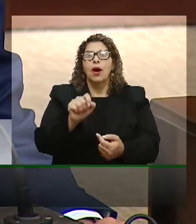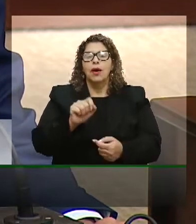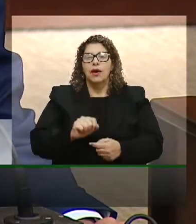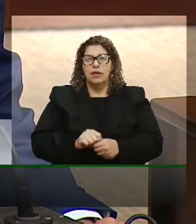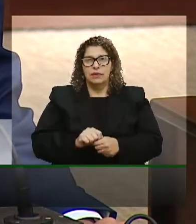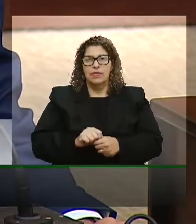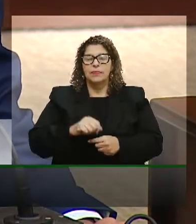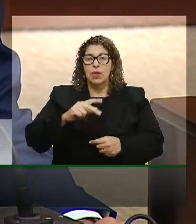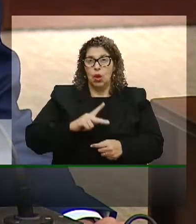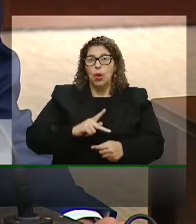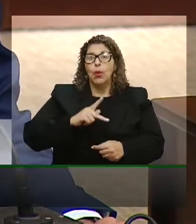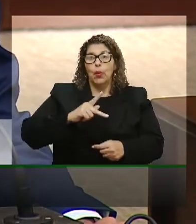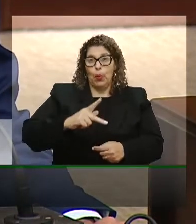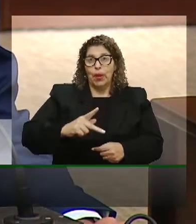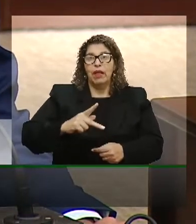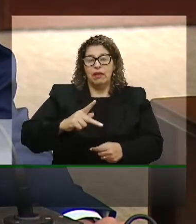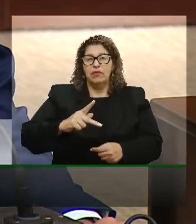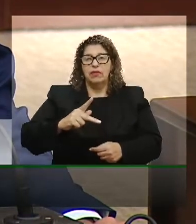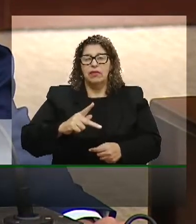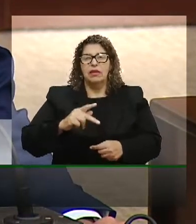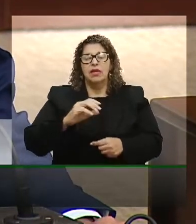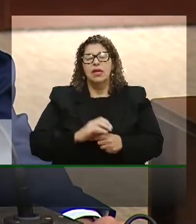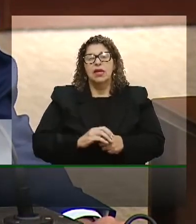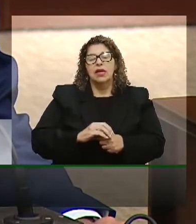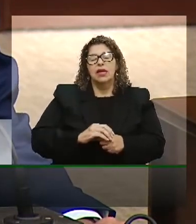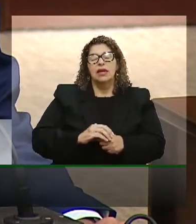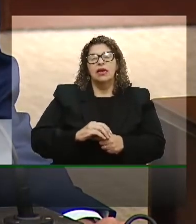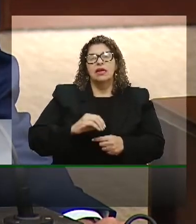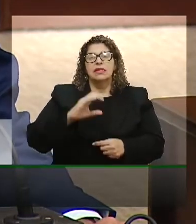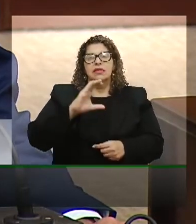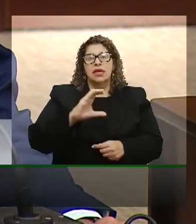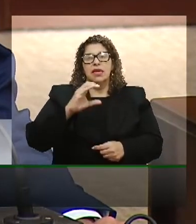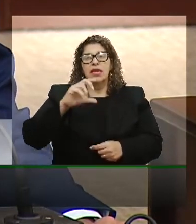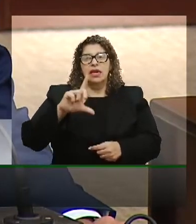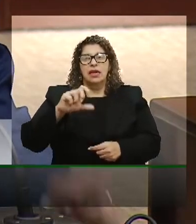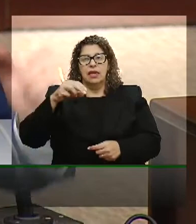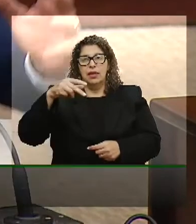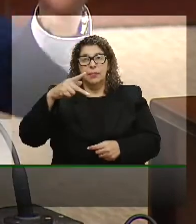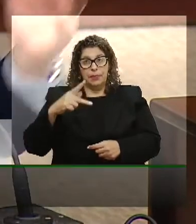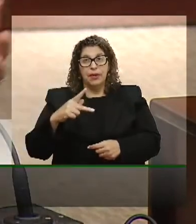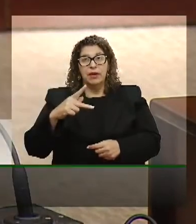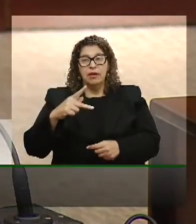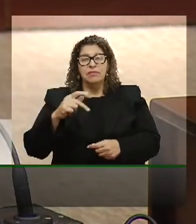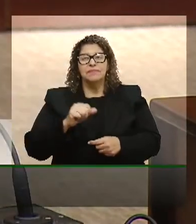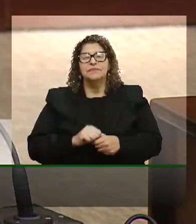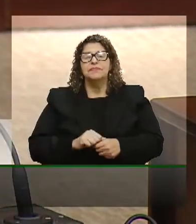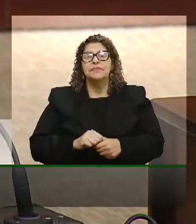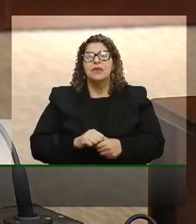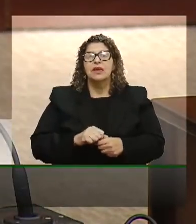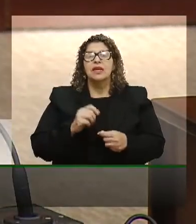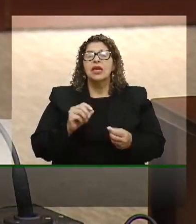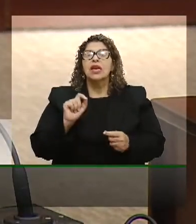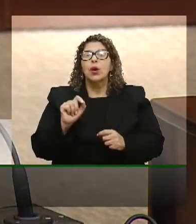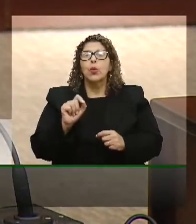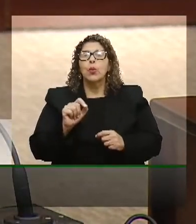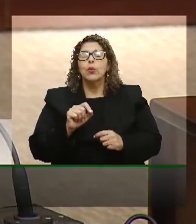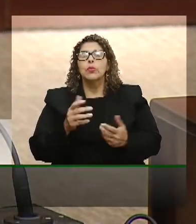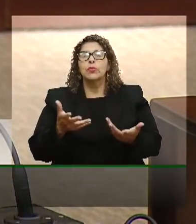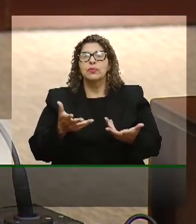elencava o CLP, o Centro de Liderança Pública que em alguns casos coloca